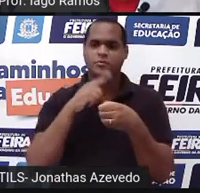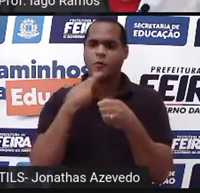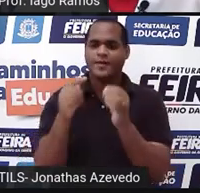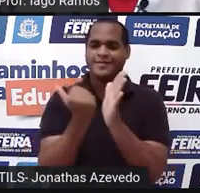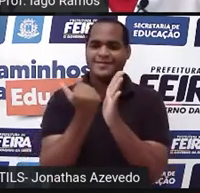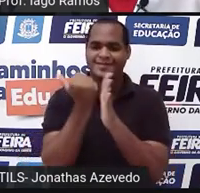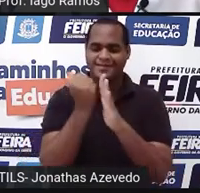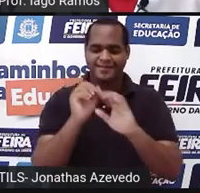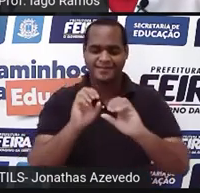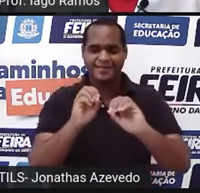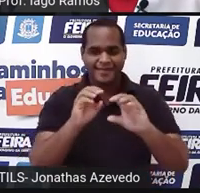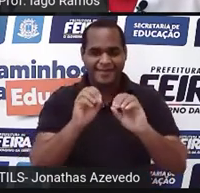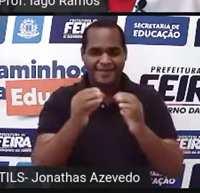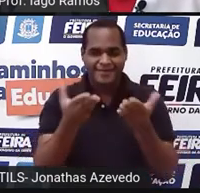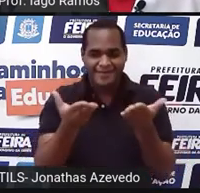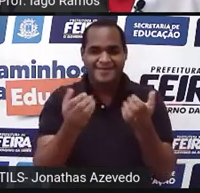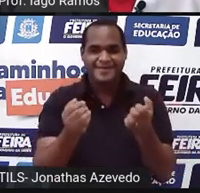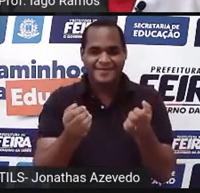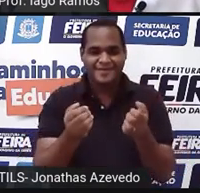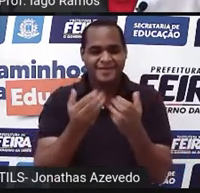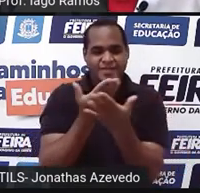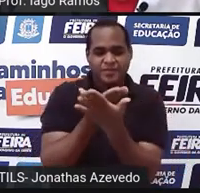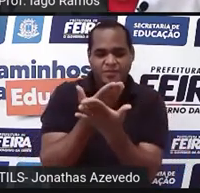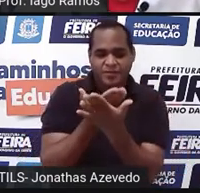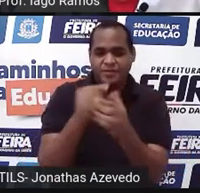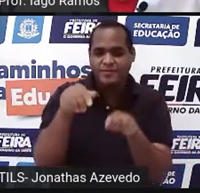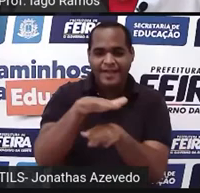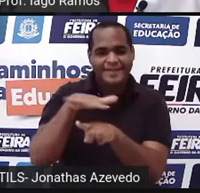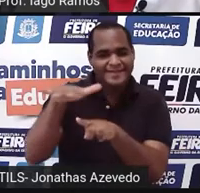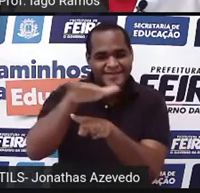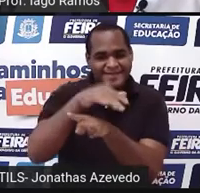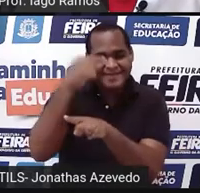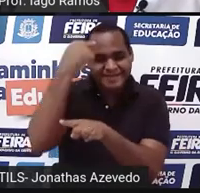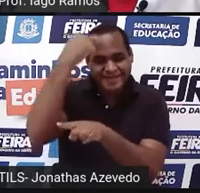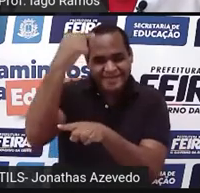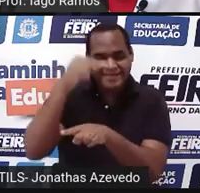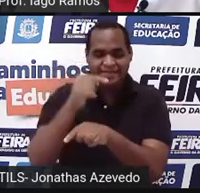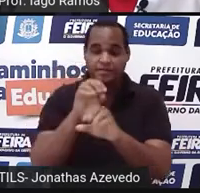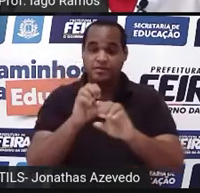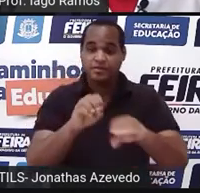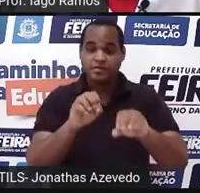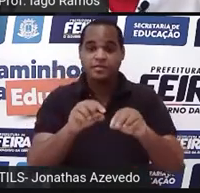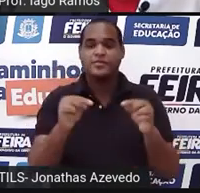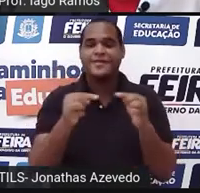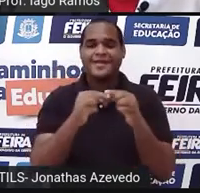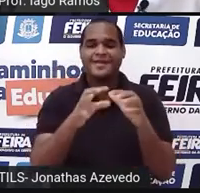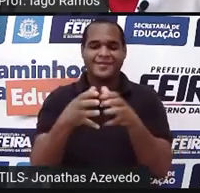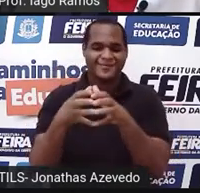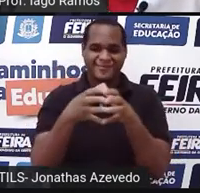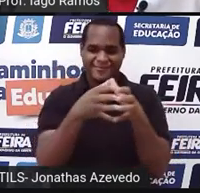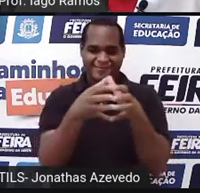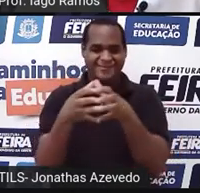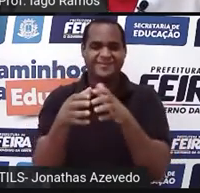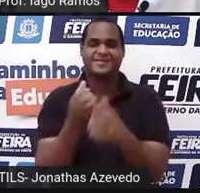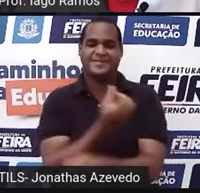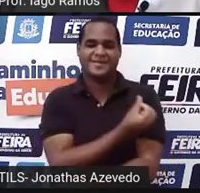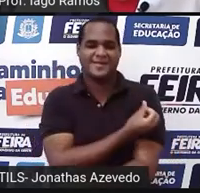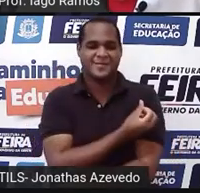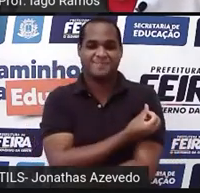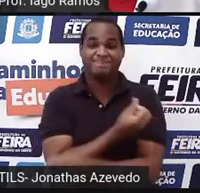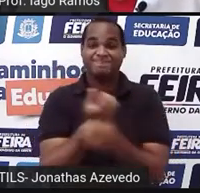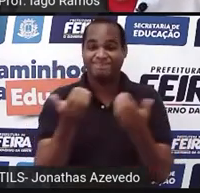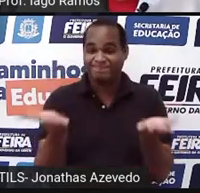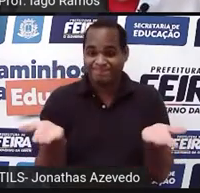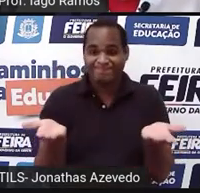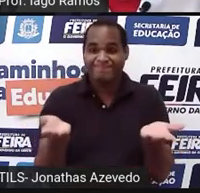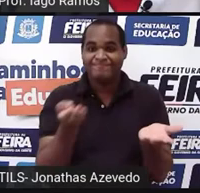aulinha para você que é estudante da nossa rede de ensino das turminhas de sexto ano, tá bom? E essa aqui,